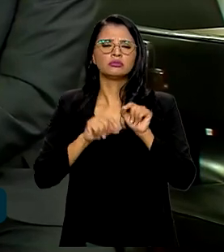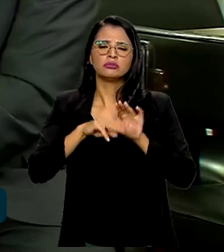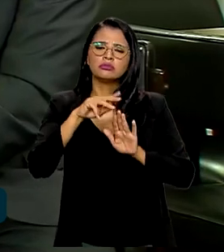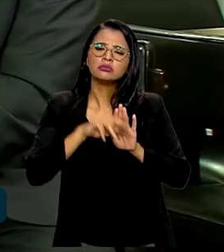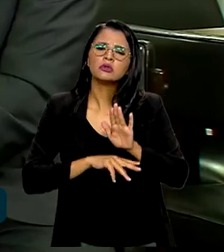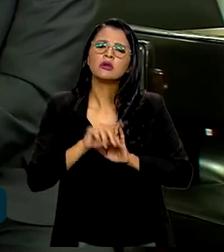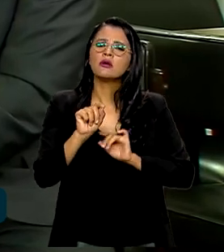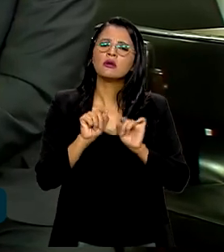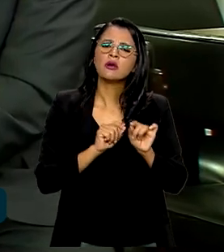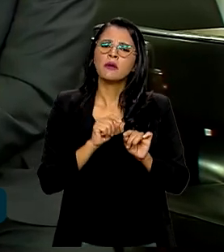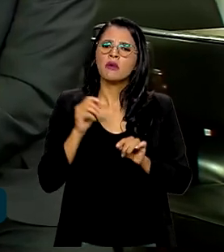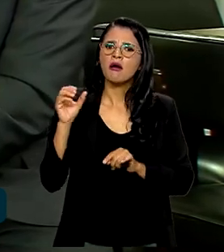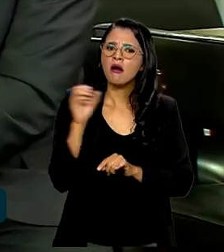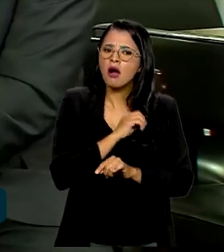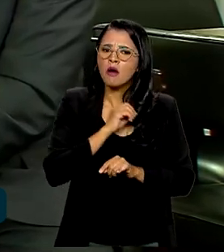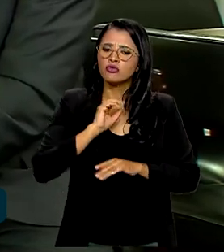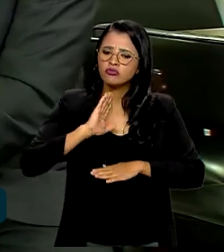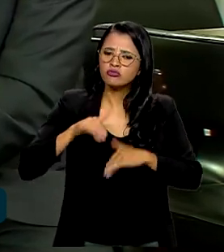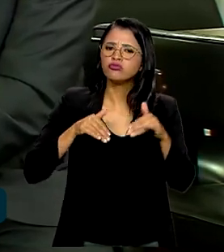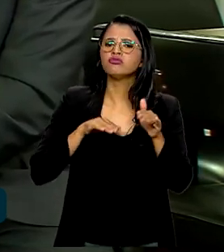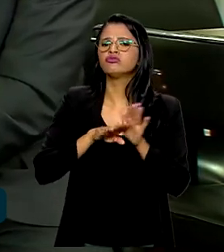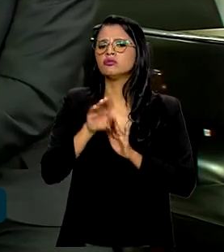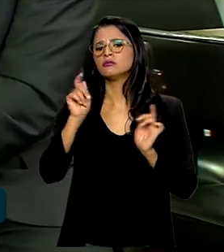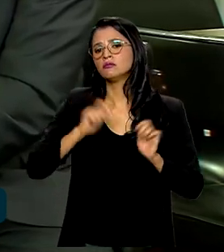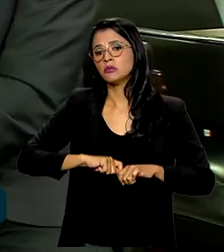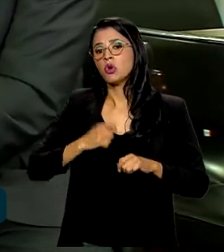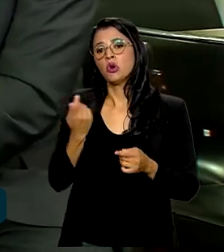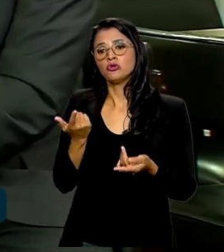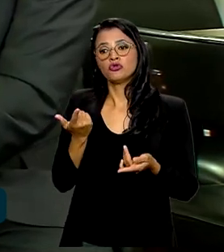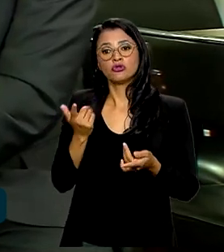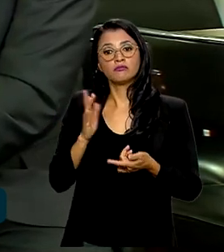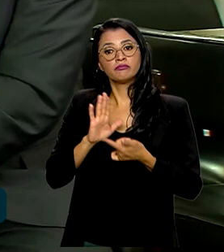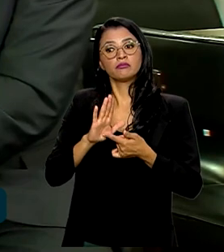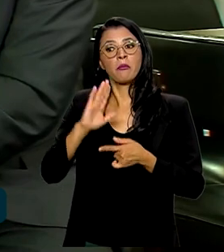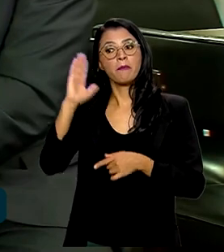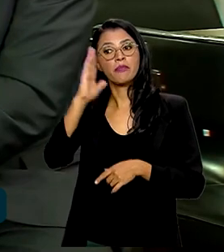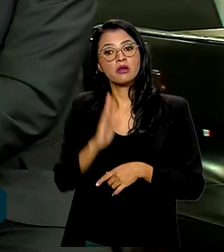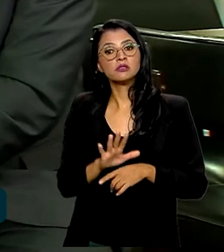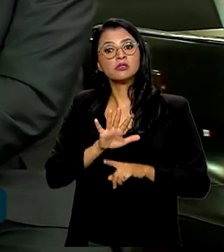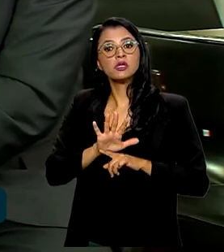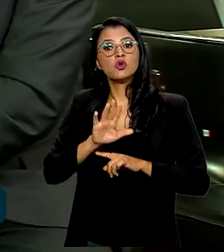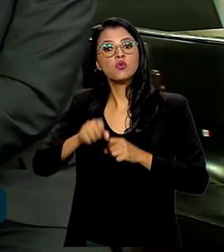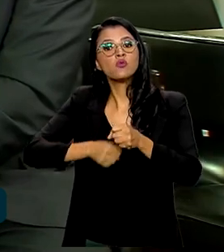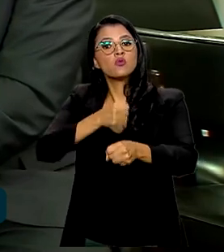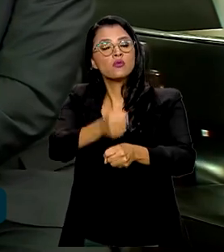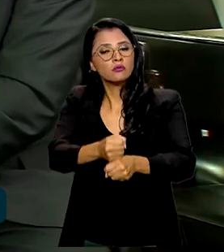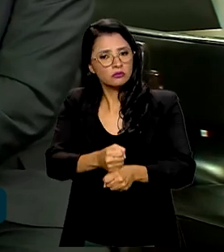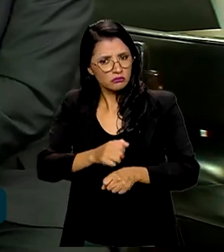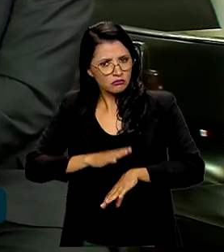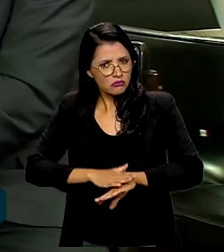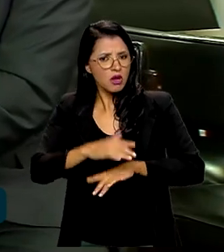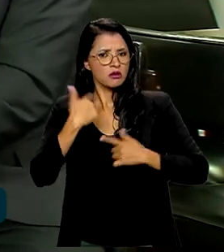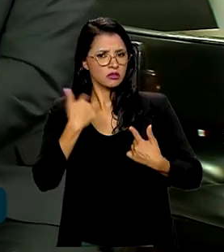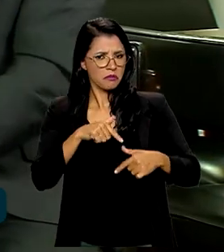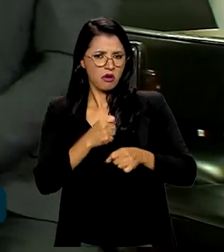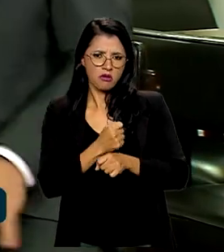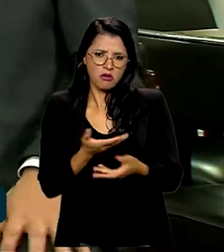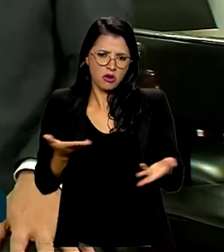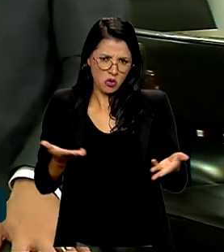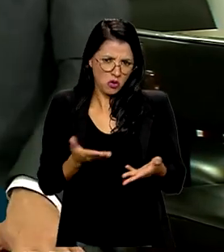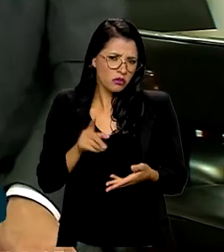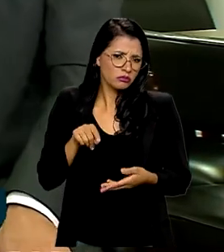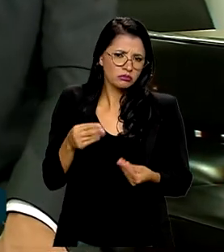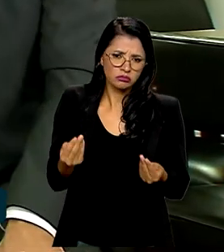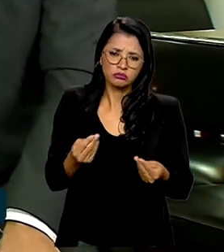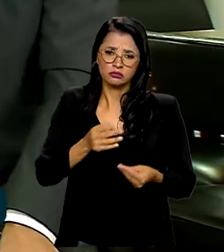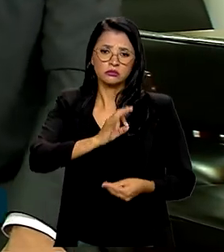de aceleração do crescimento pode mudar o Brasil nos próximos anos? Por exemplo, vamos ter mais emprego já este ano, por exemplo? Com